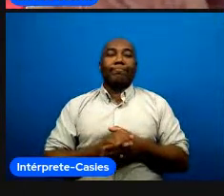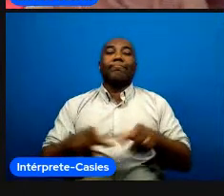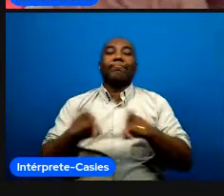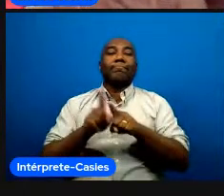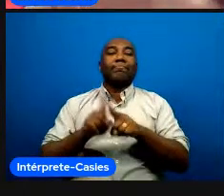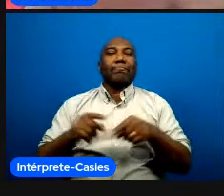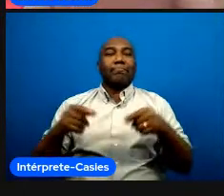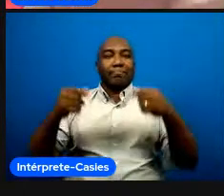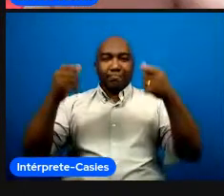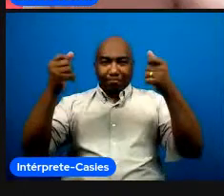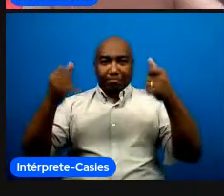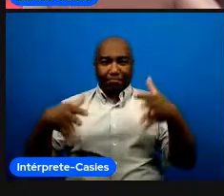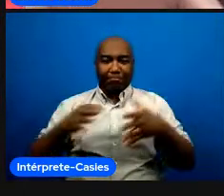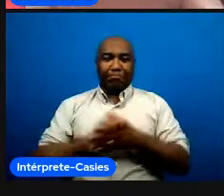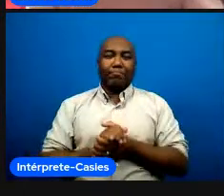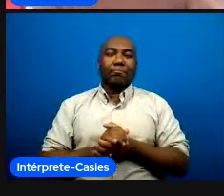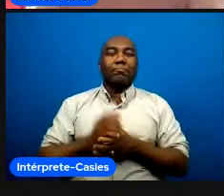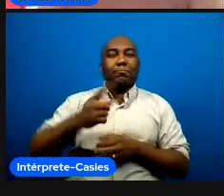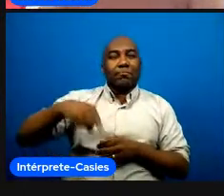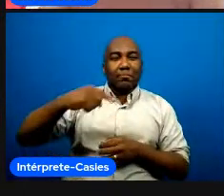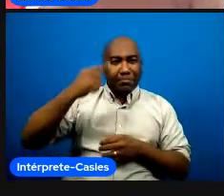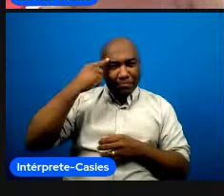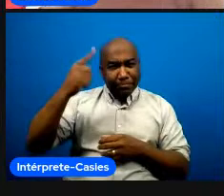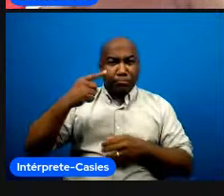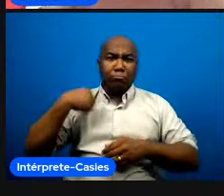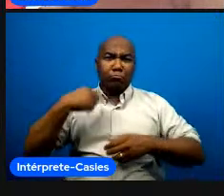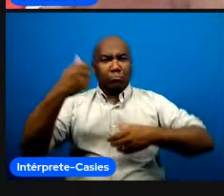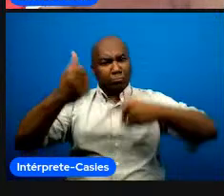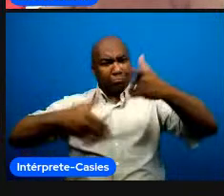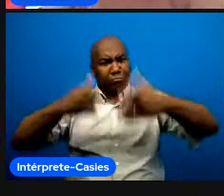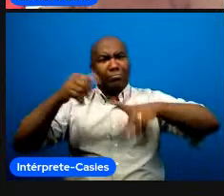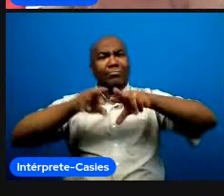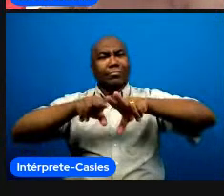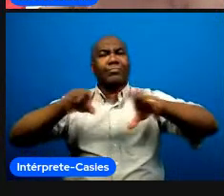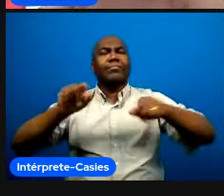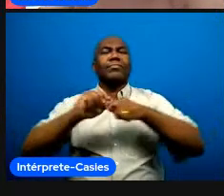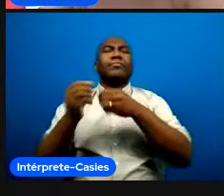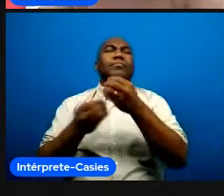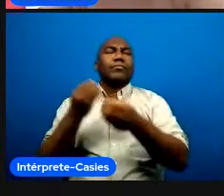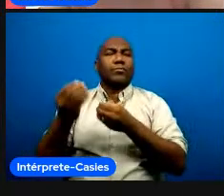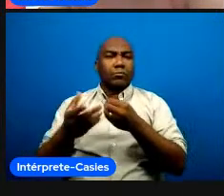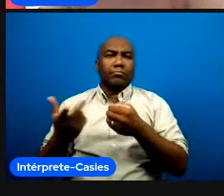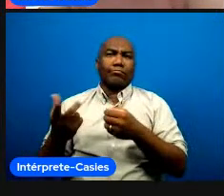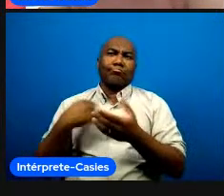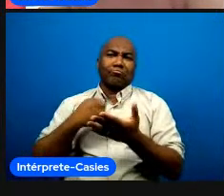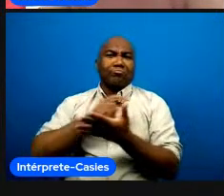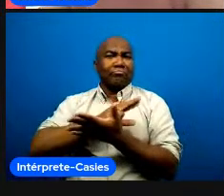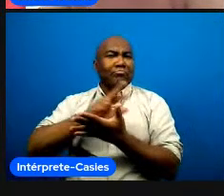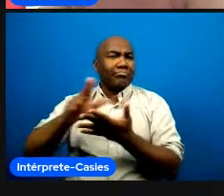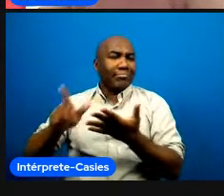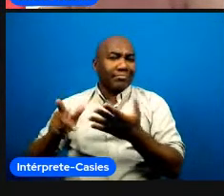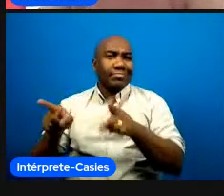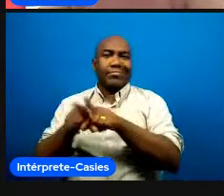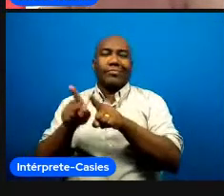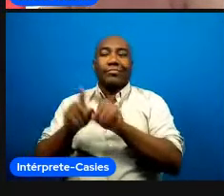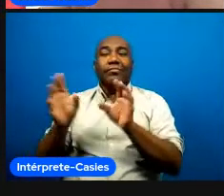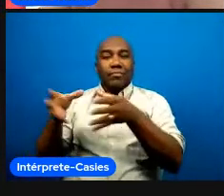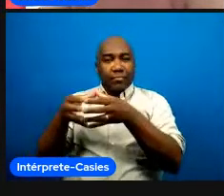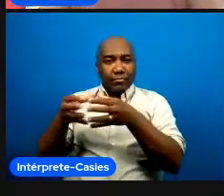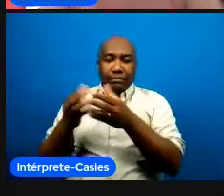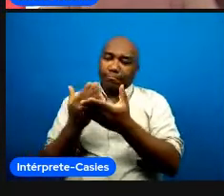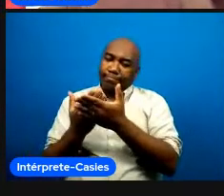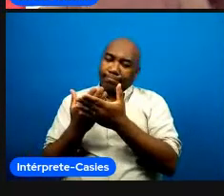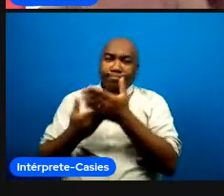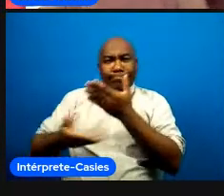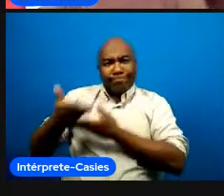para vocês que a gente vem fazendo essa experiência mas eu tive alguns suportes para começar dos estudantes de pós-graduação da